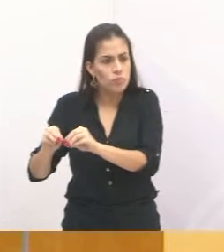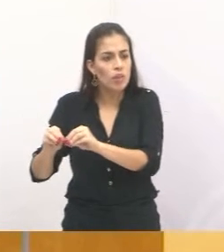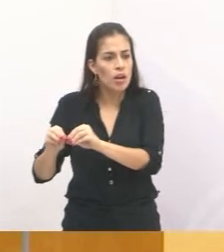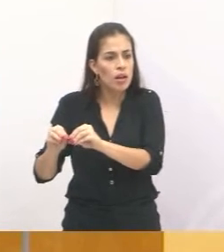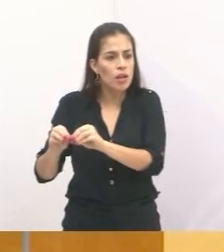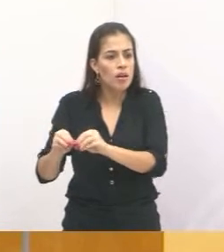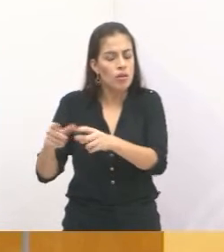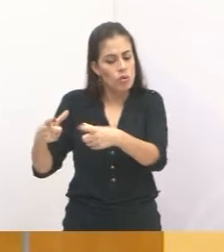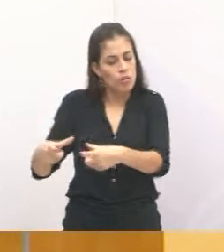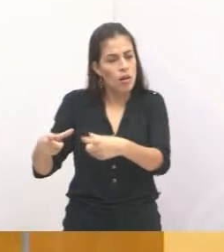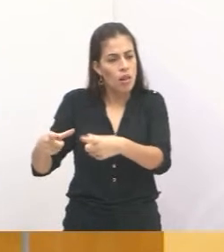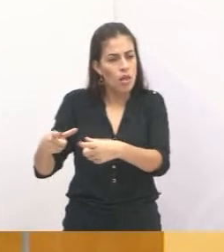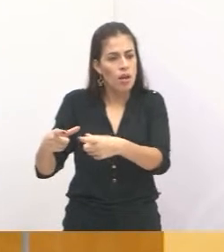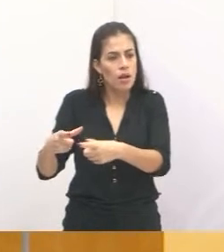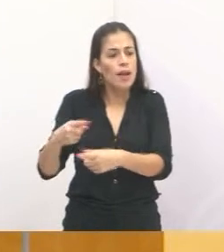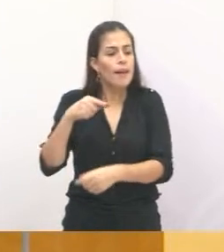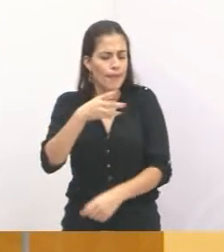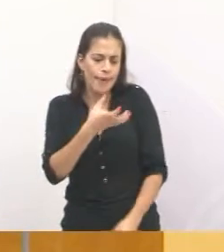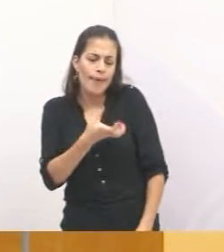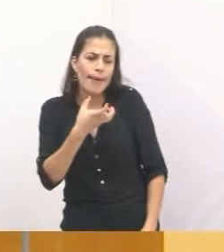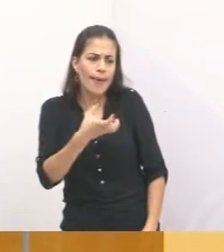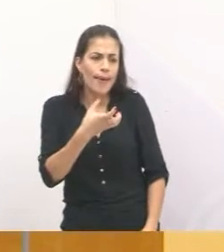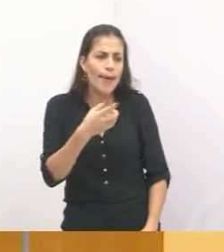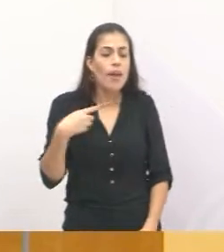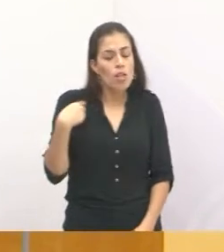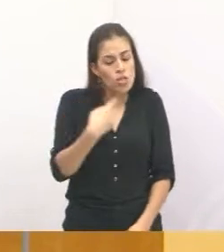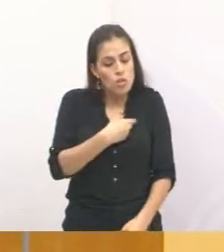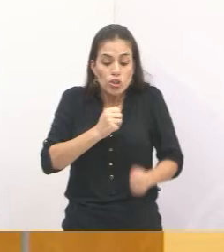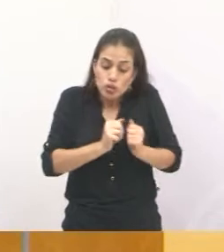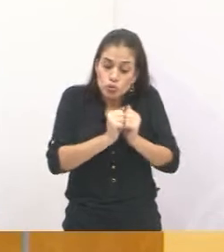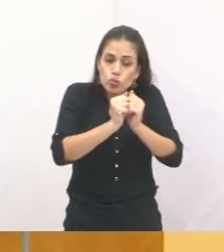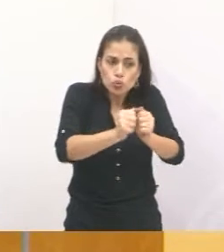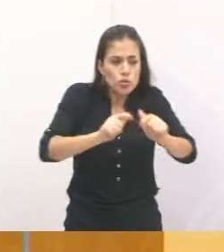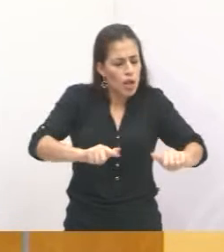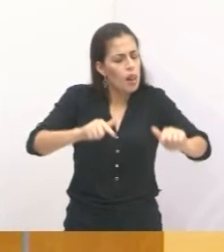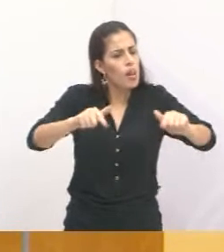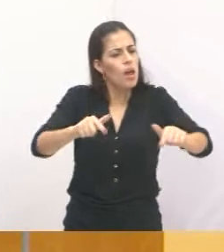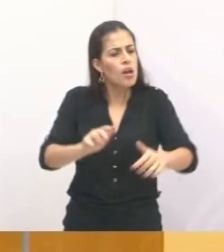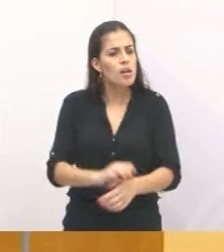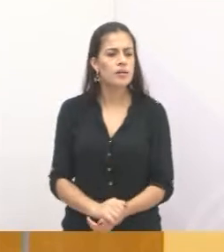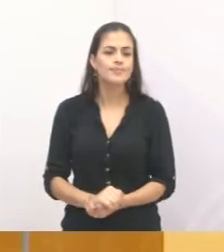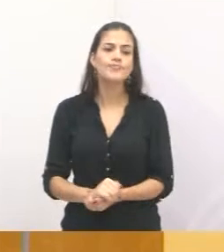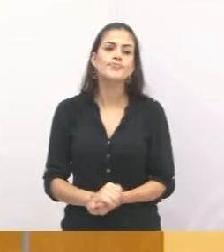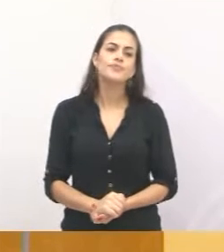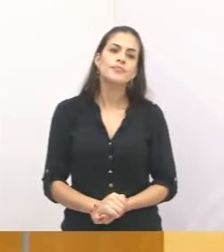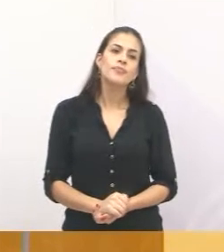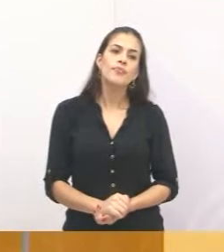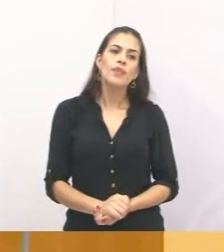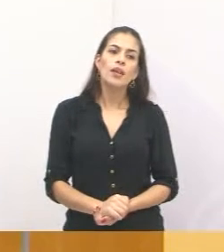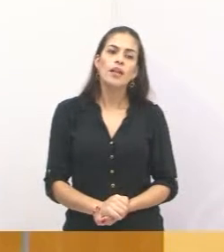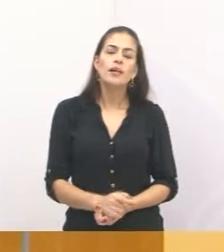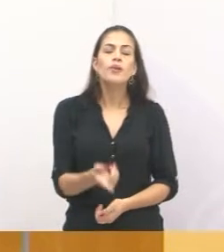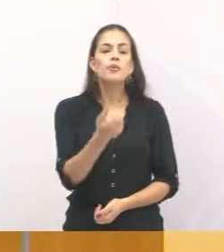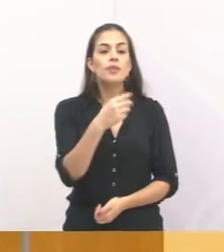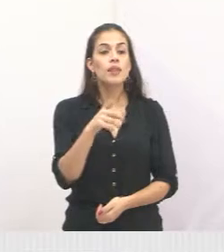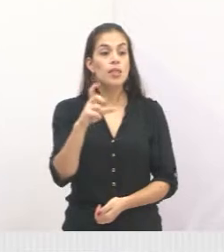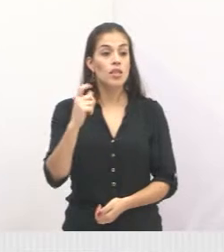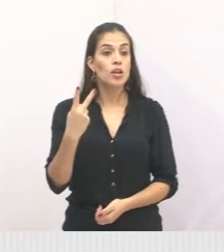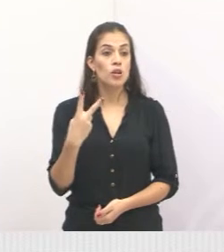enfim, aqueles que querem, vamos, então, lutar para ajudar. O slide 2, ainda falando da Cracolândia em São Paulo,